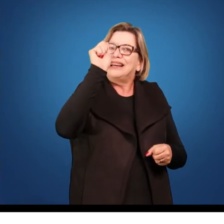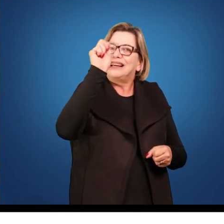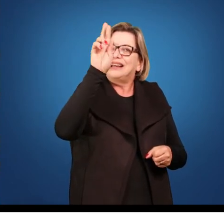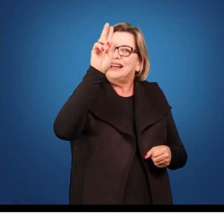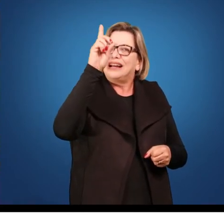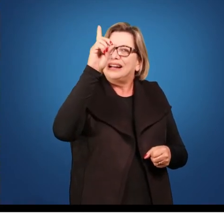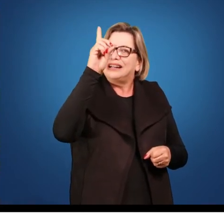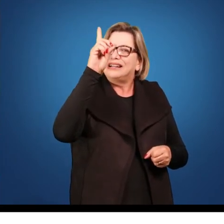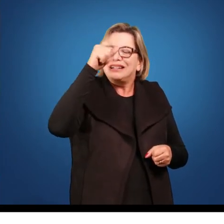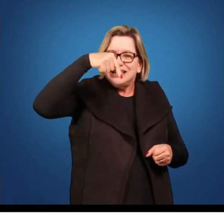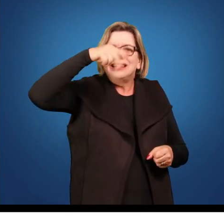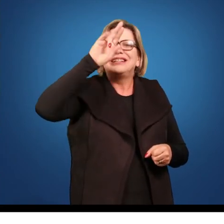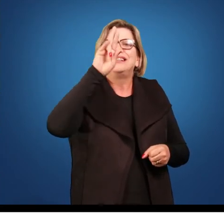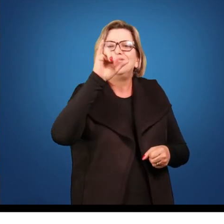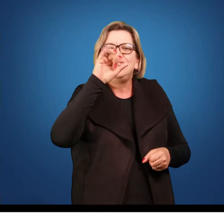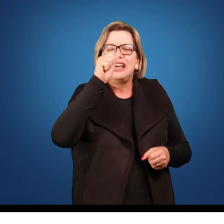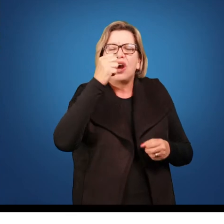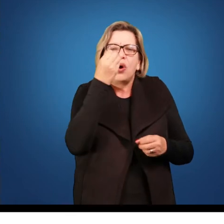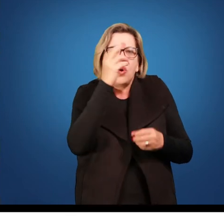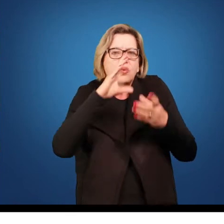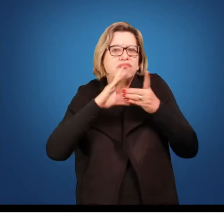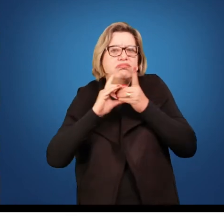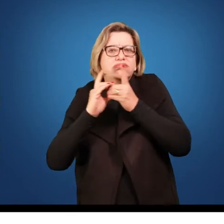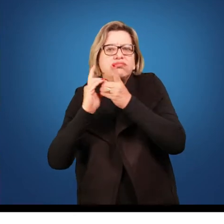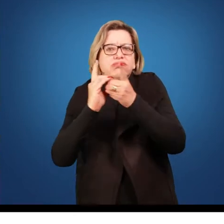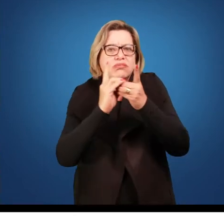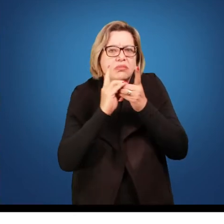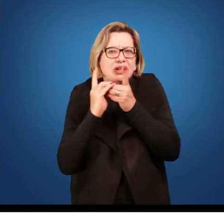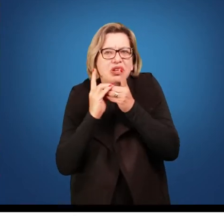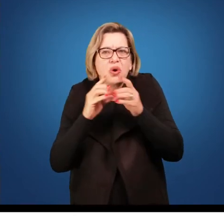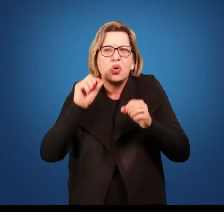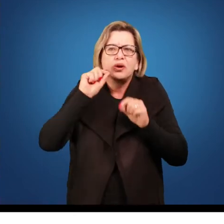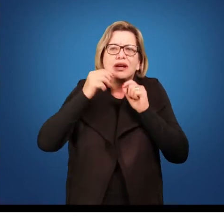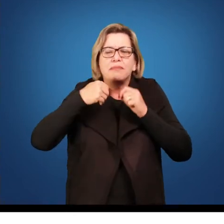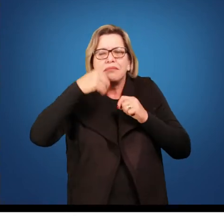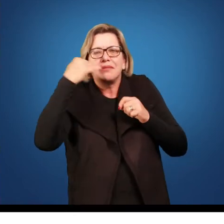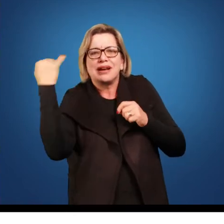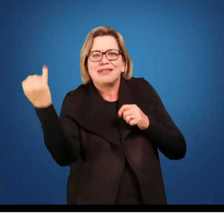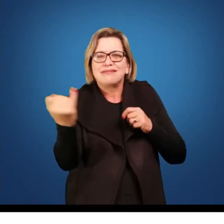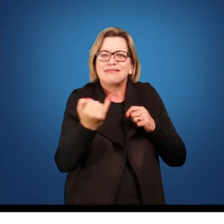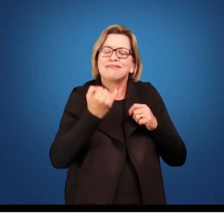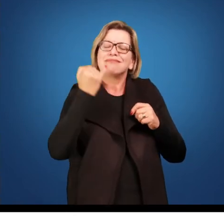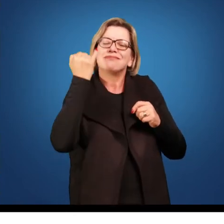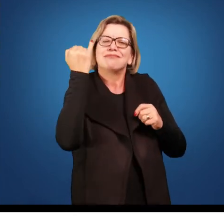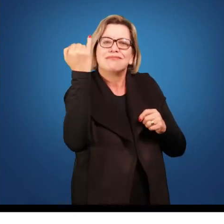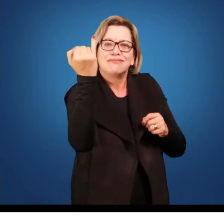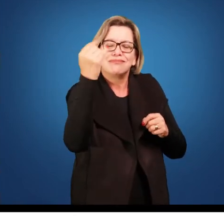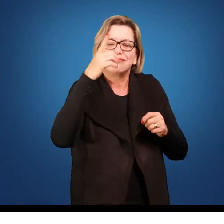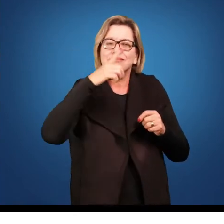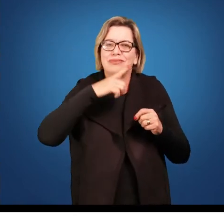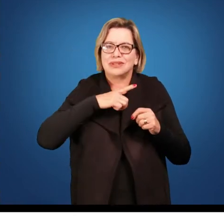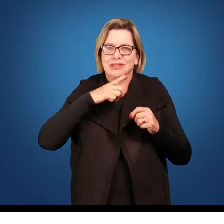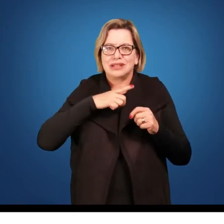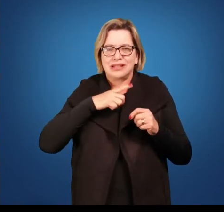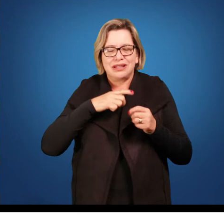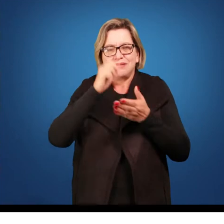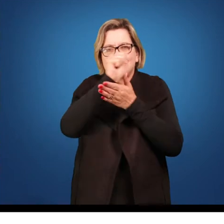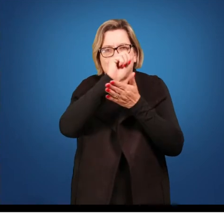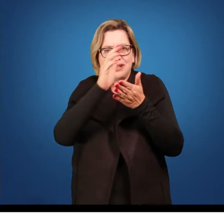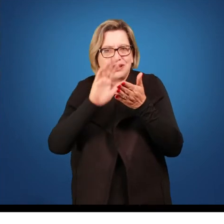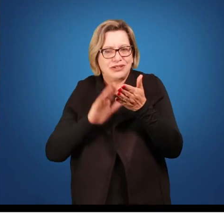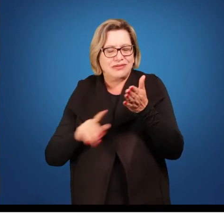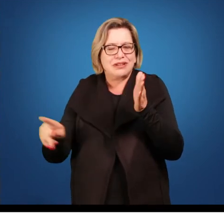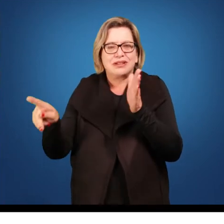democracia. Que tipo de poder será mais importante para o bom andamento dessas atividades